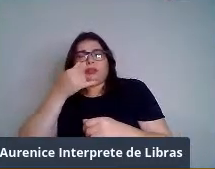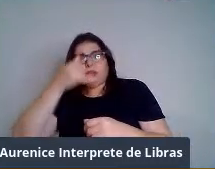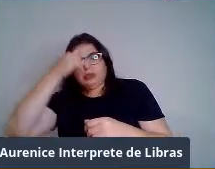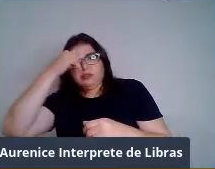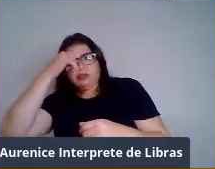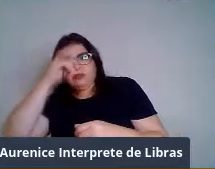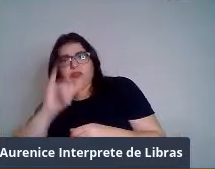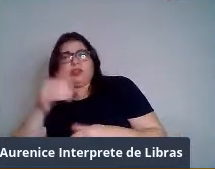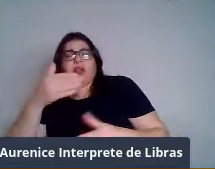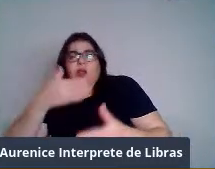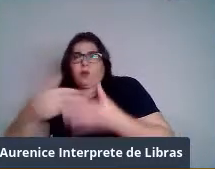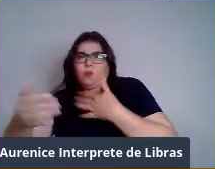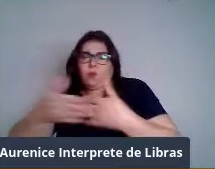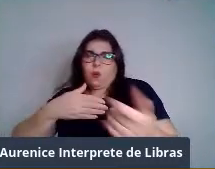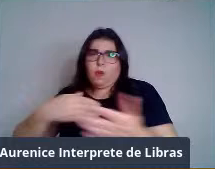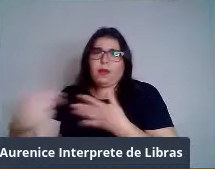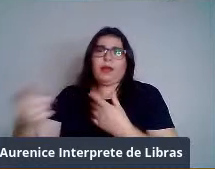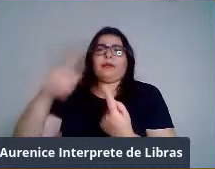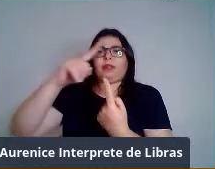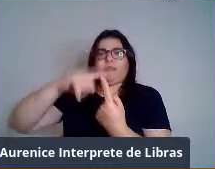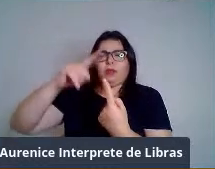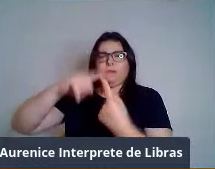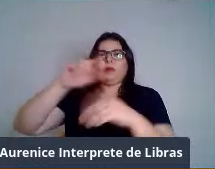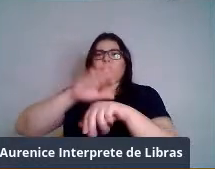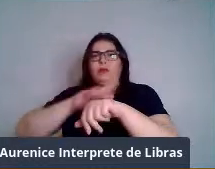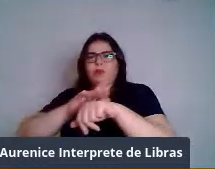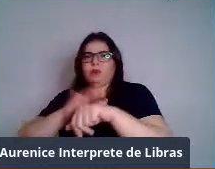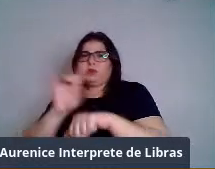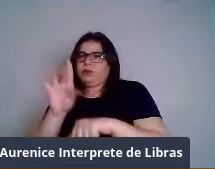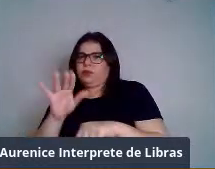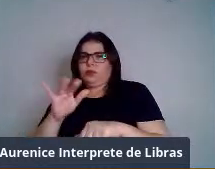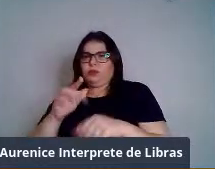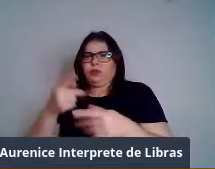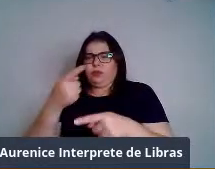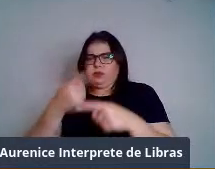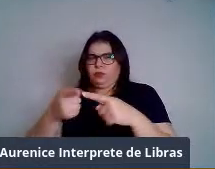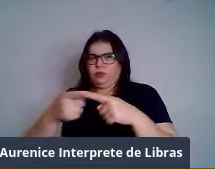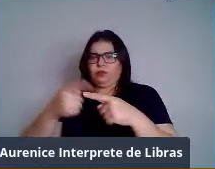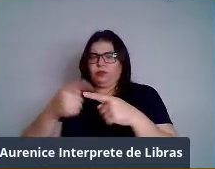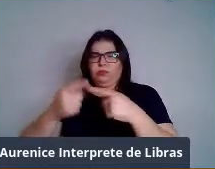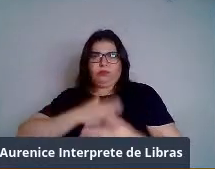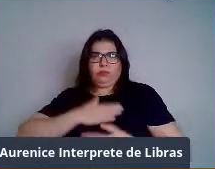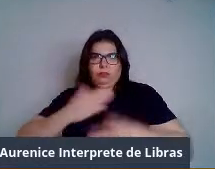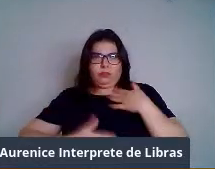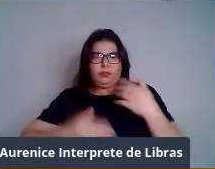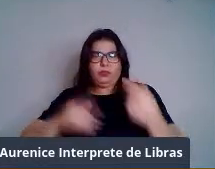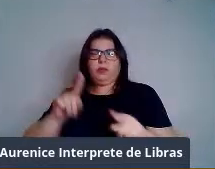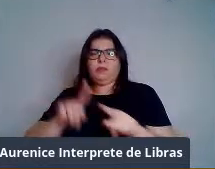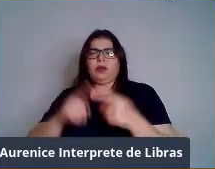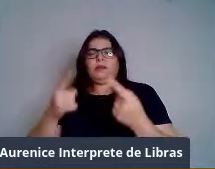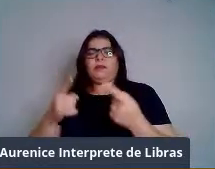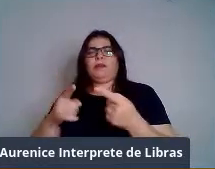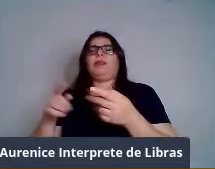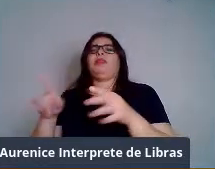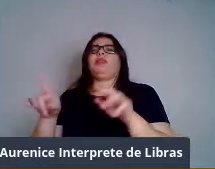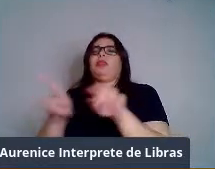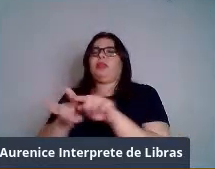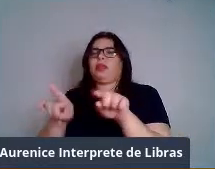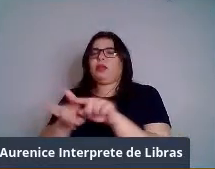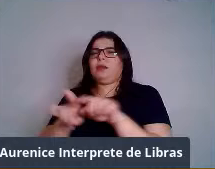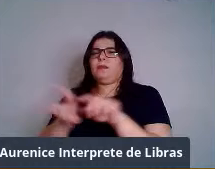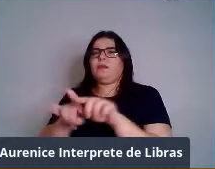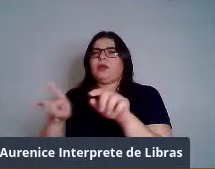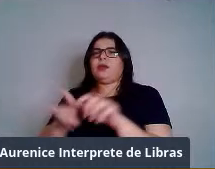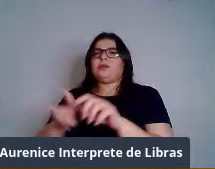males físicos, certo? Males metais que é o que está afligindo mais a população